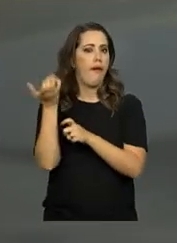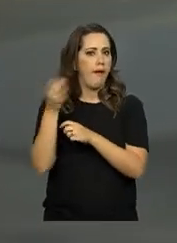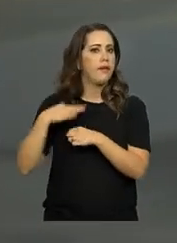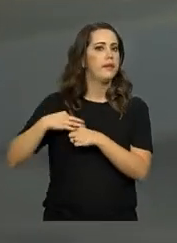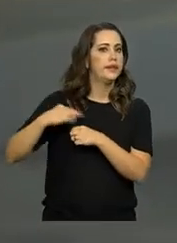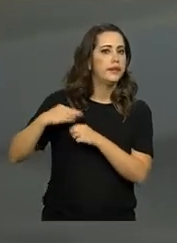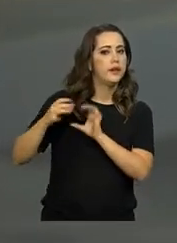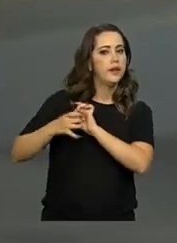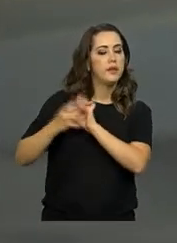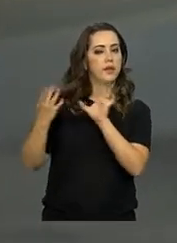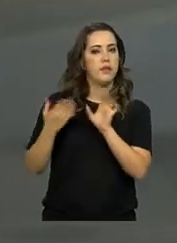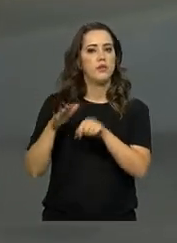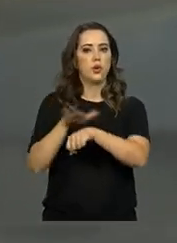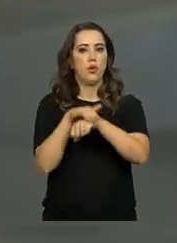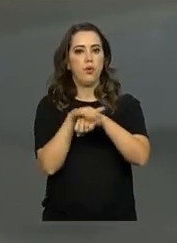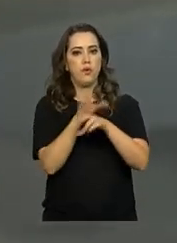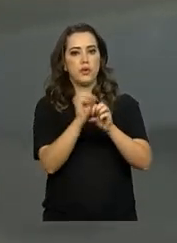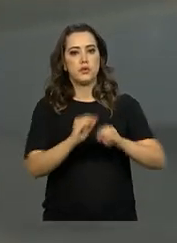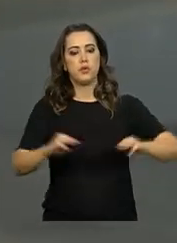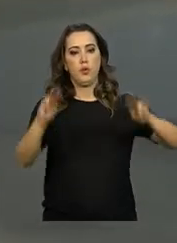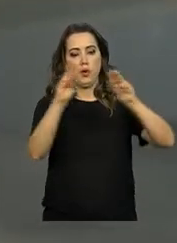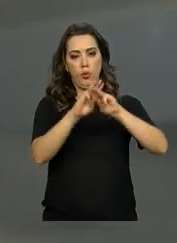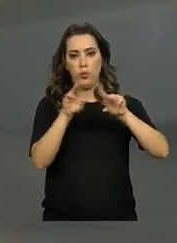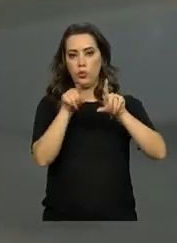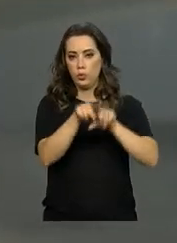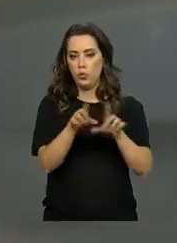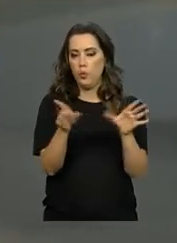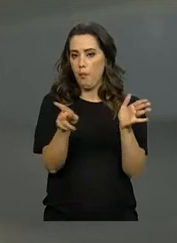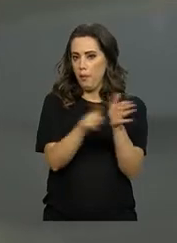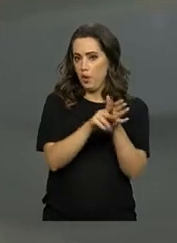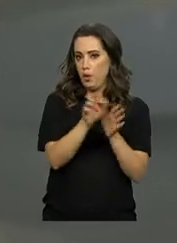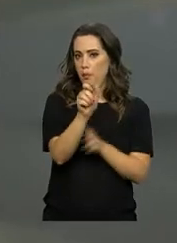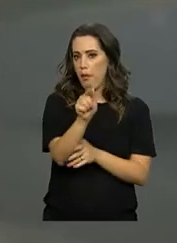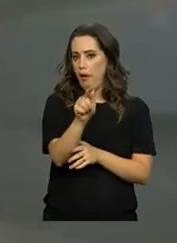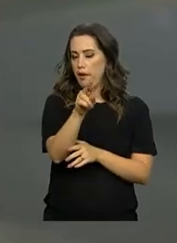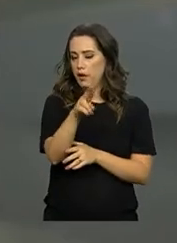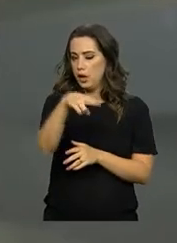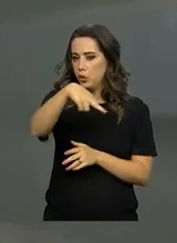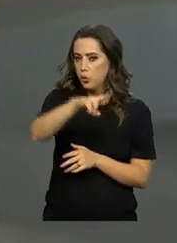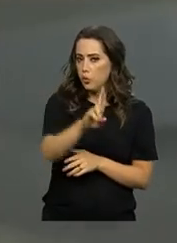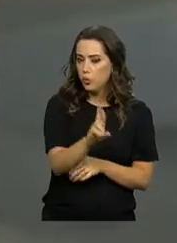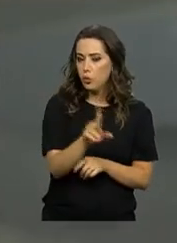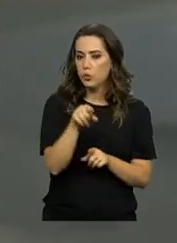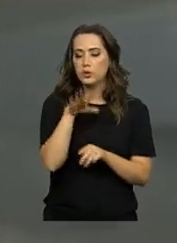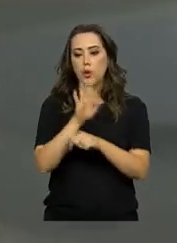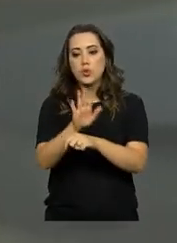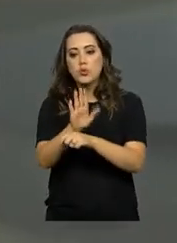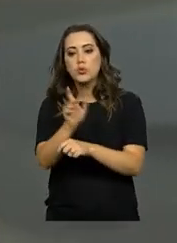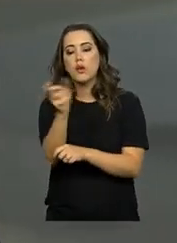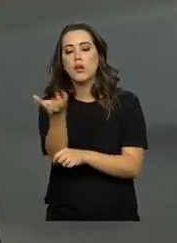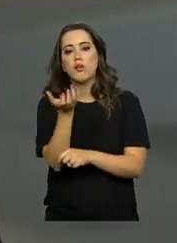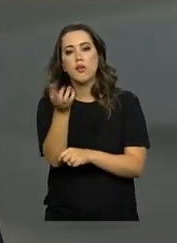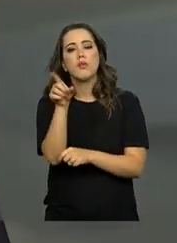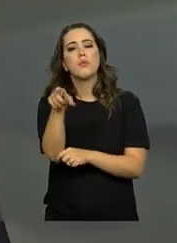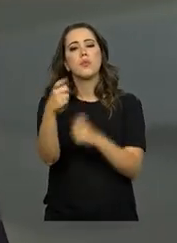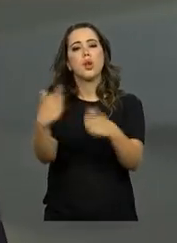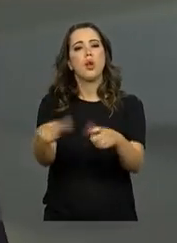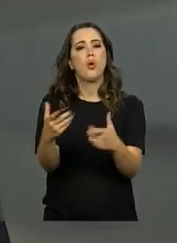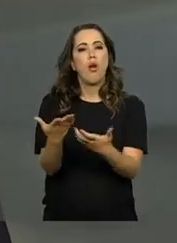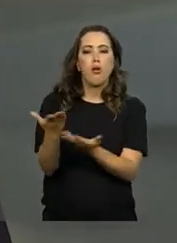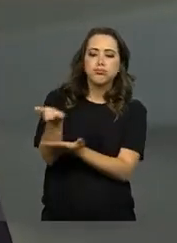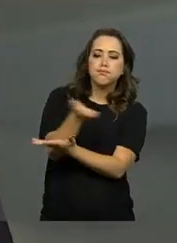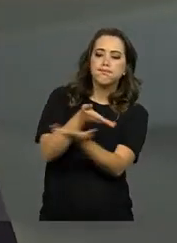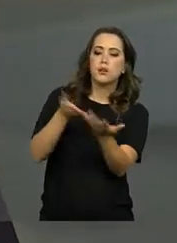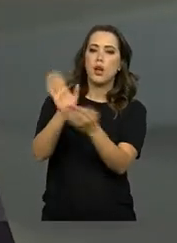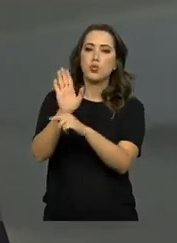conversam com as agências ligadas à ONU, a Acnur, por exemplo, que a agência da ONU para refugiados. E essas agências ajudam, prestam um apoio